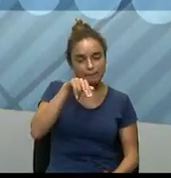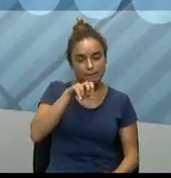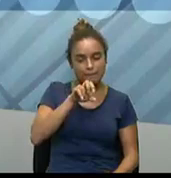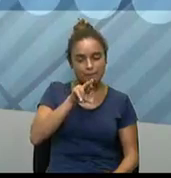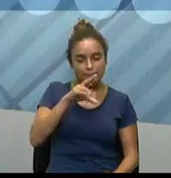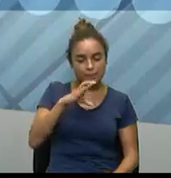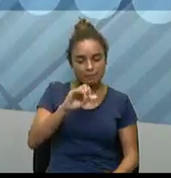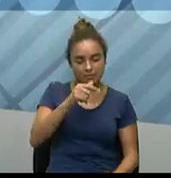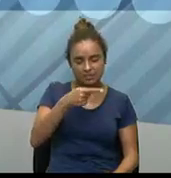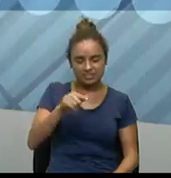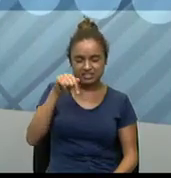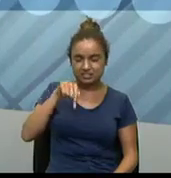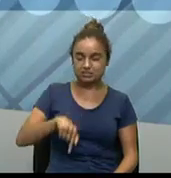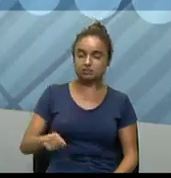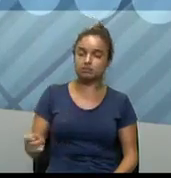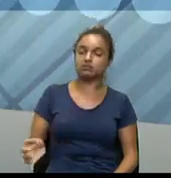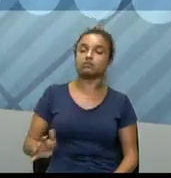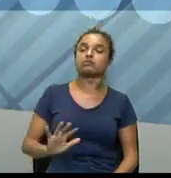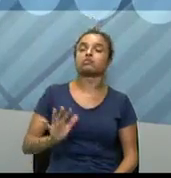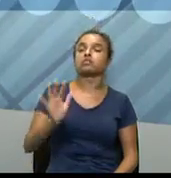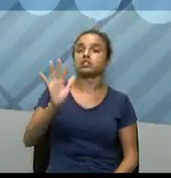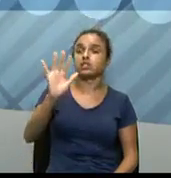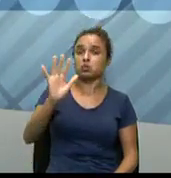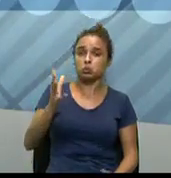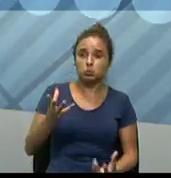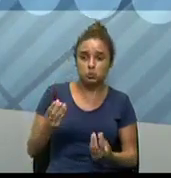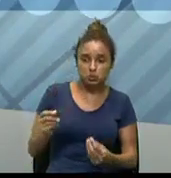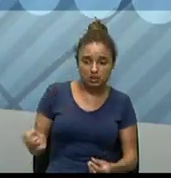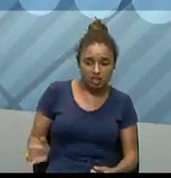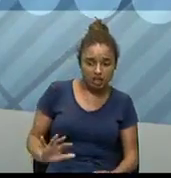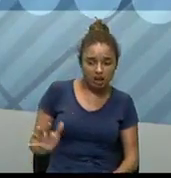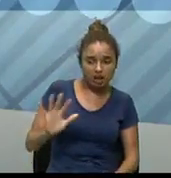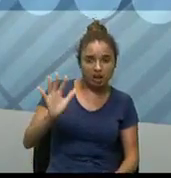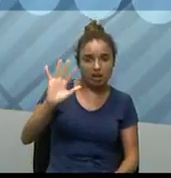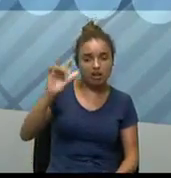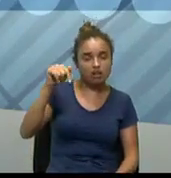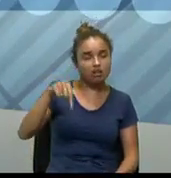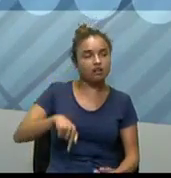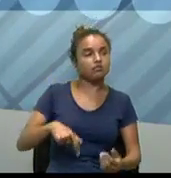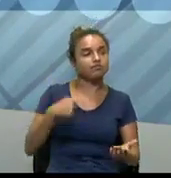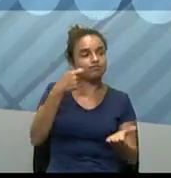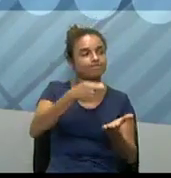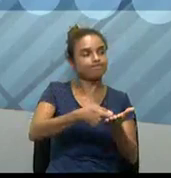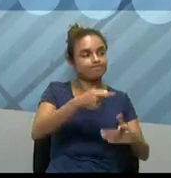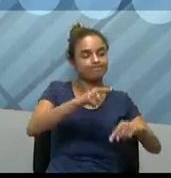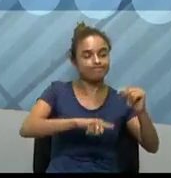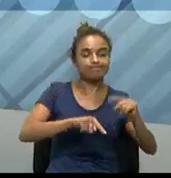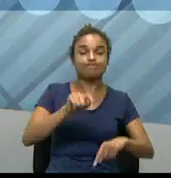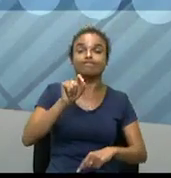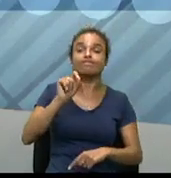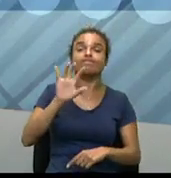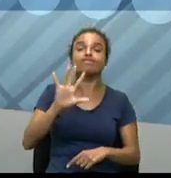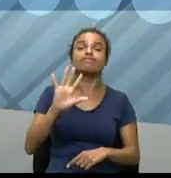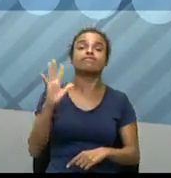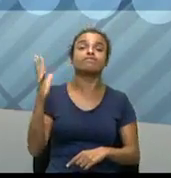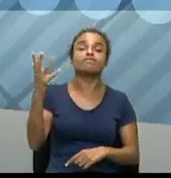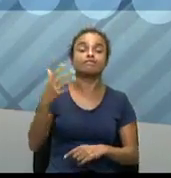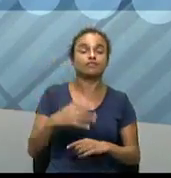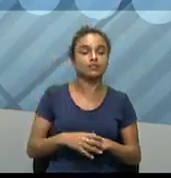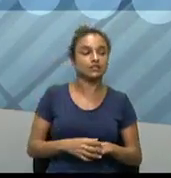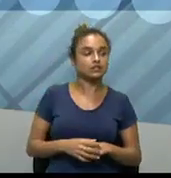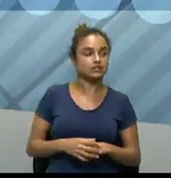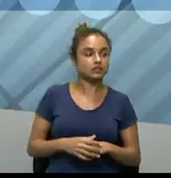custo dela é muito alto. além do investimento em materiais, né, o que acontece é que